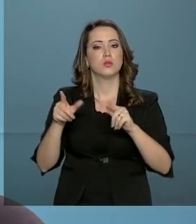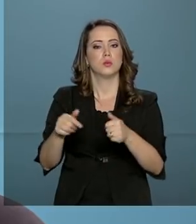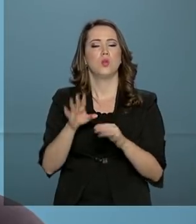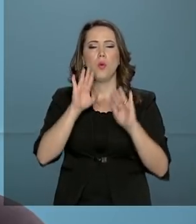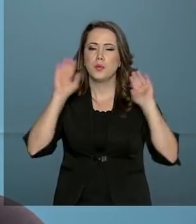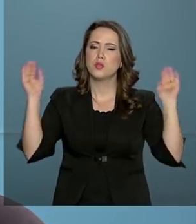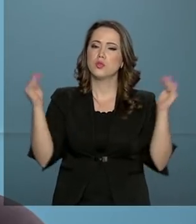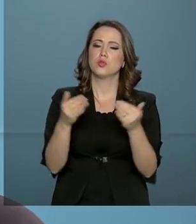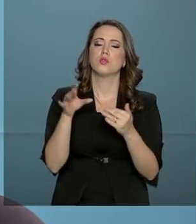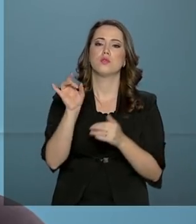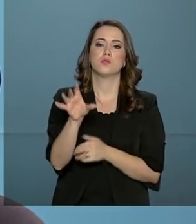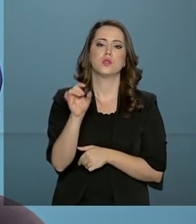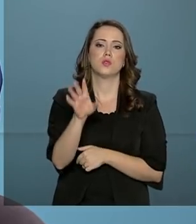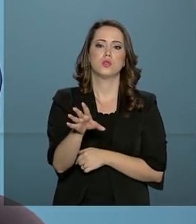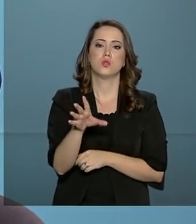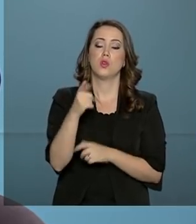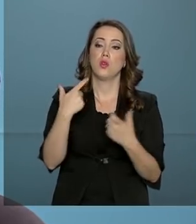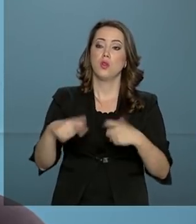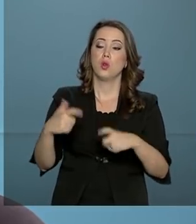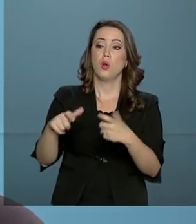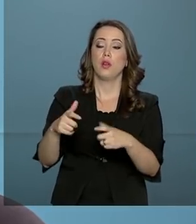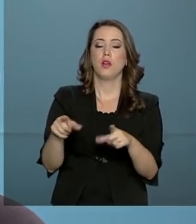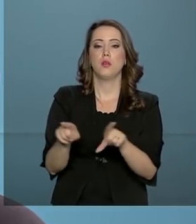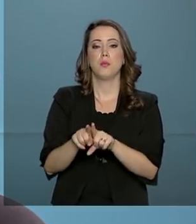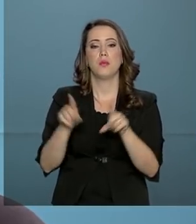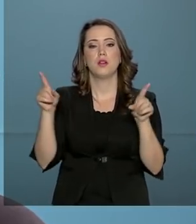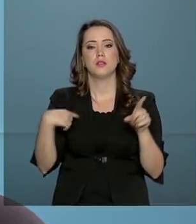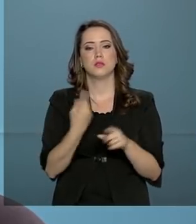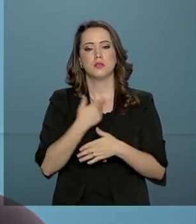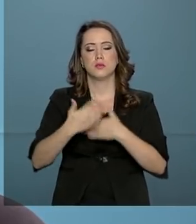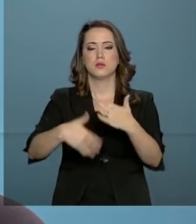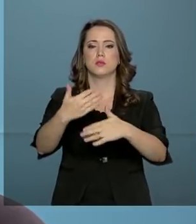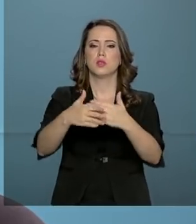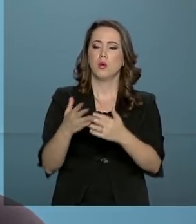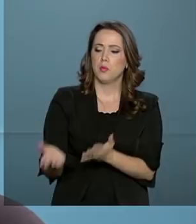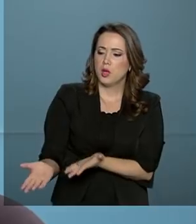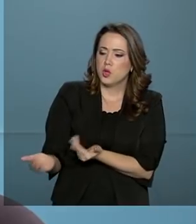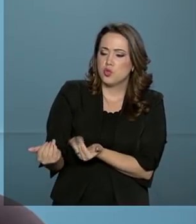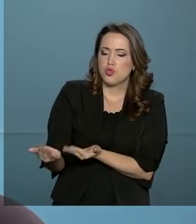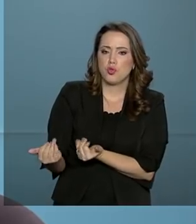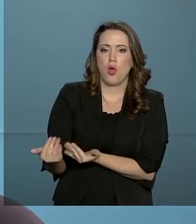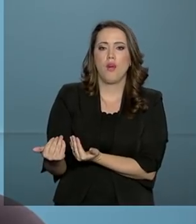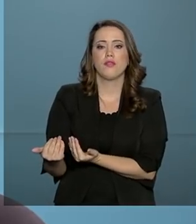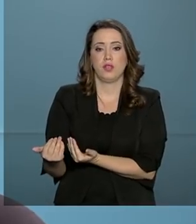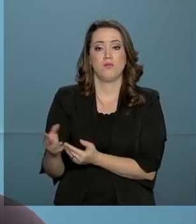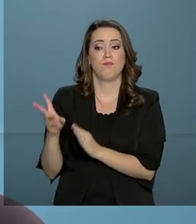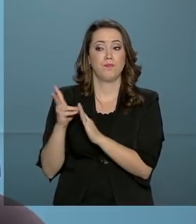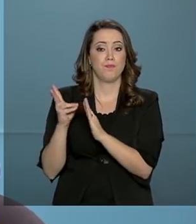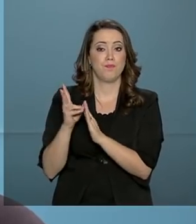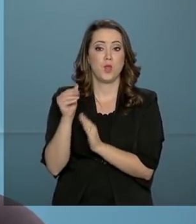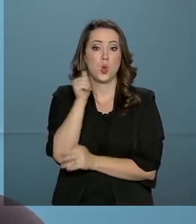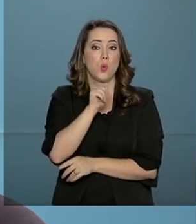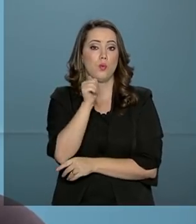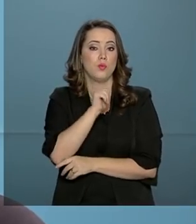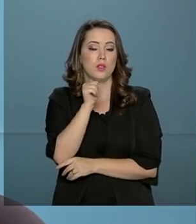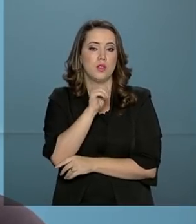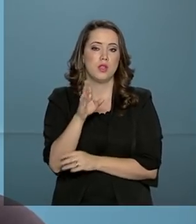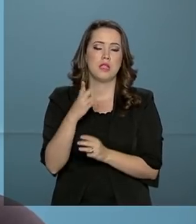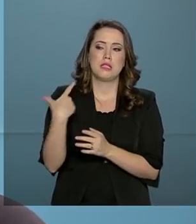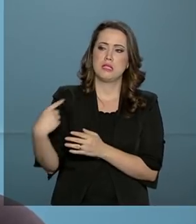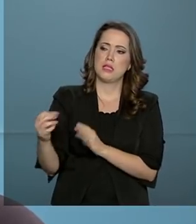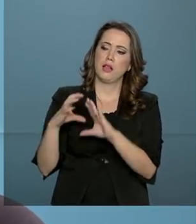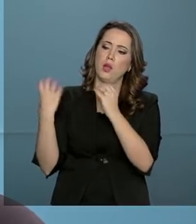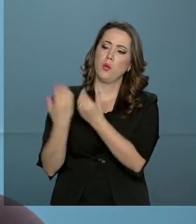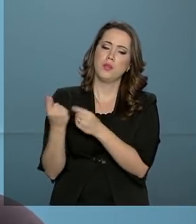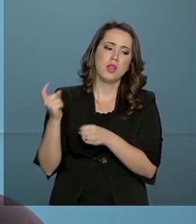focar apenas na questão da demarcação da área. Mas nós vamos acompanhar a jovem indígena estudante. Ela sai da sua comunidade e chega num